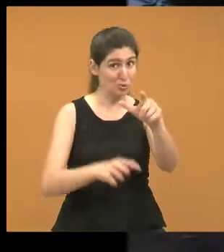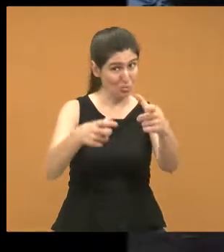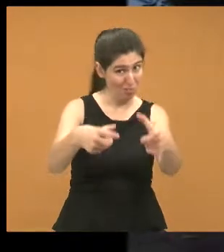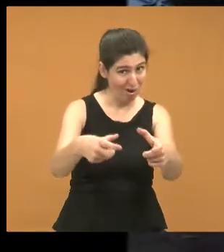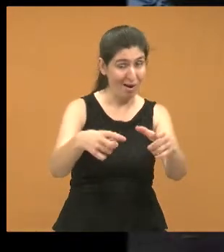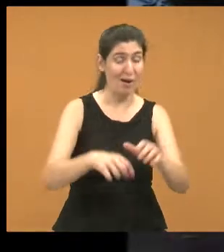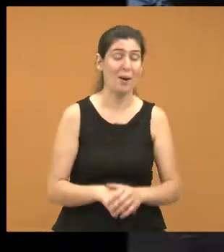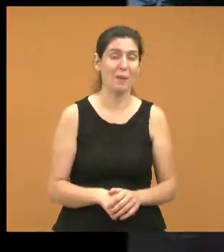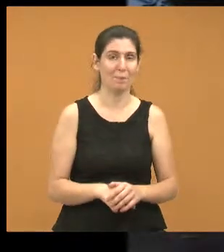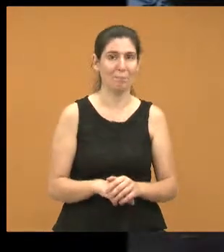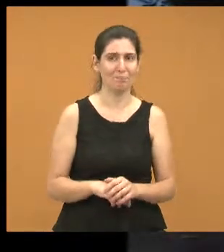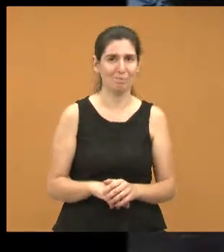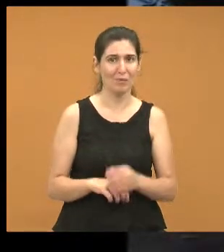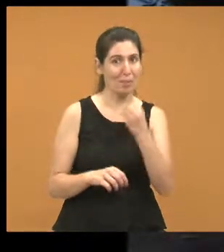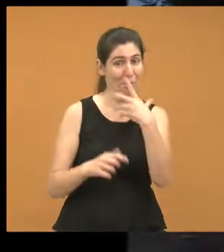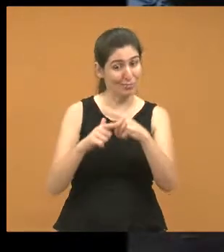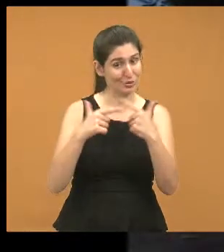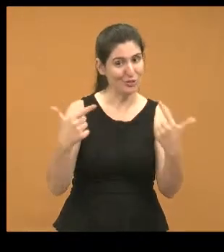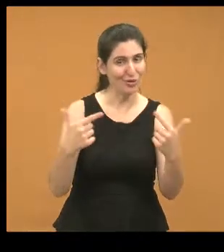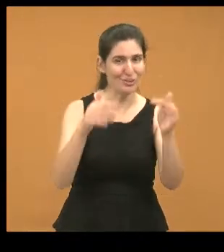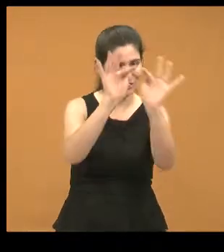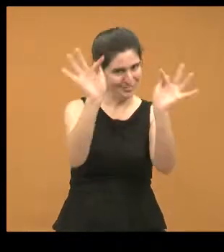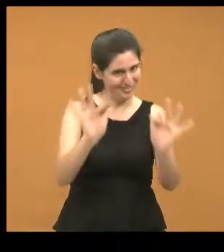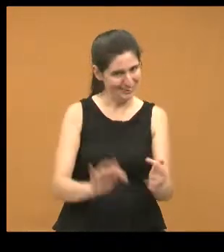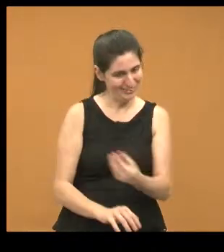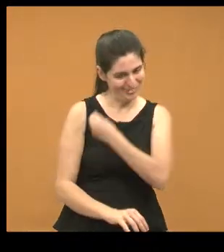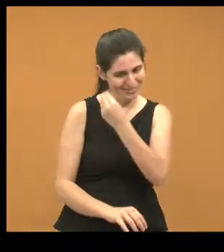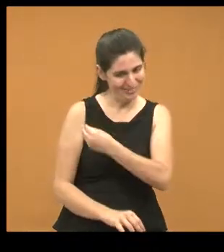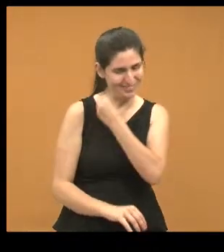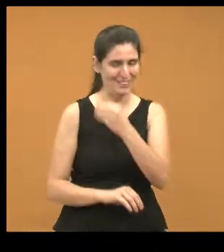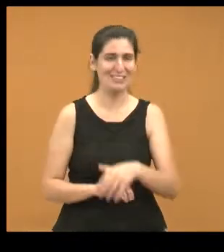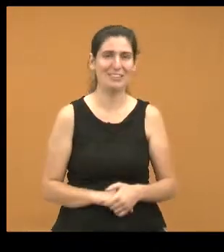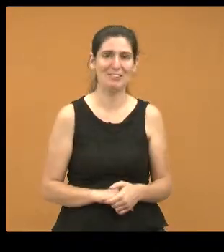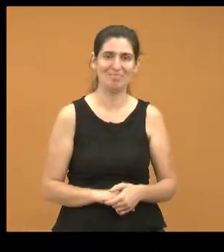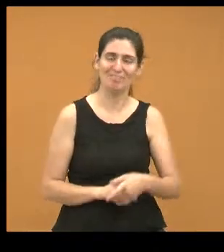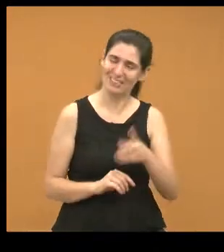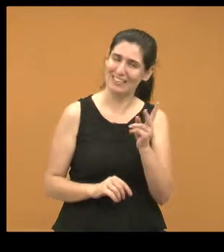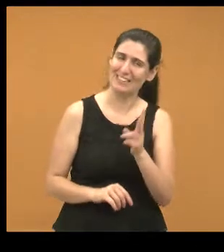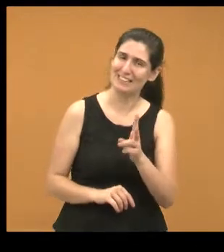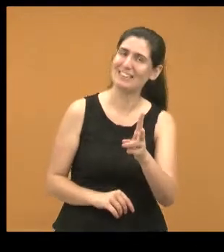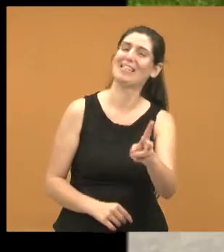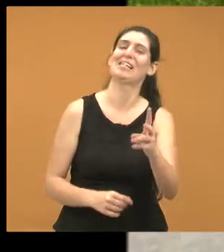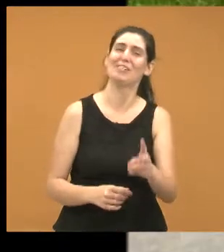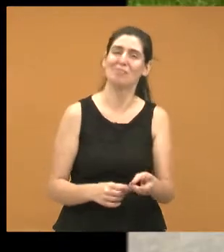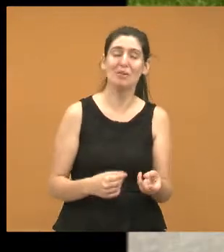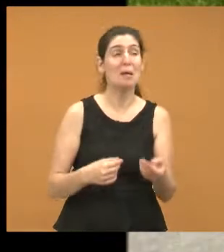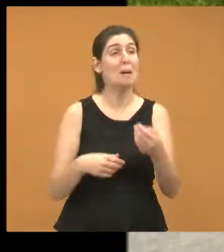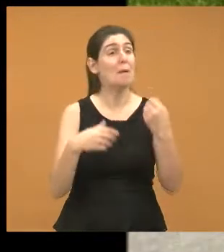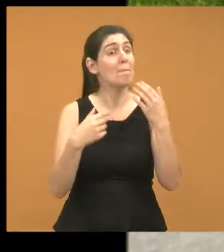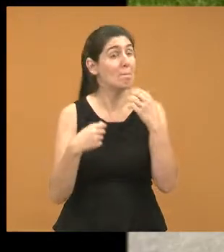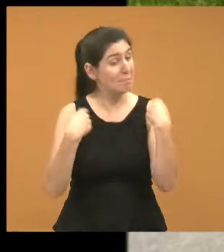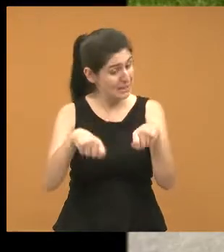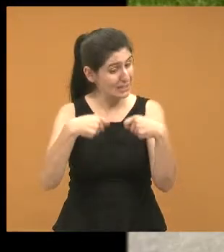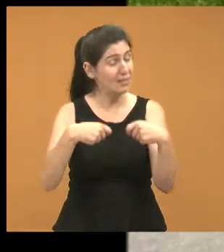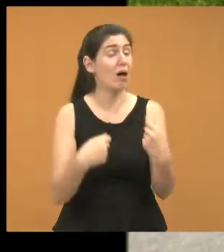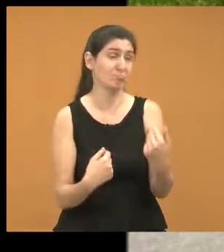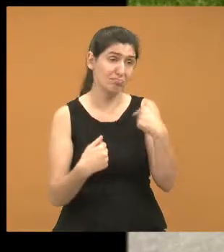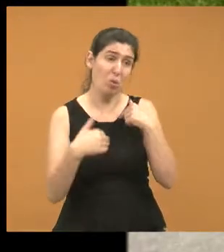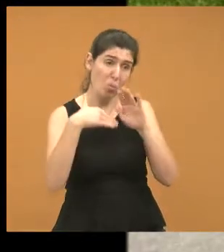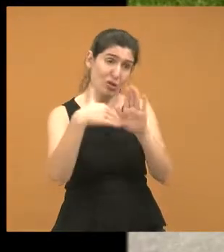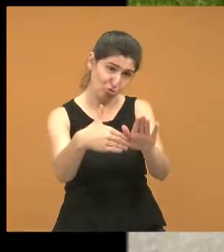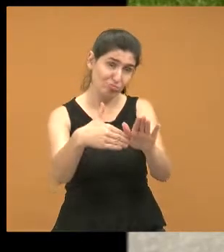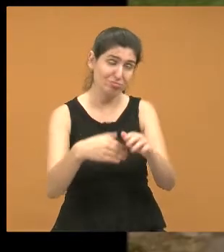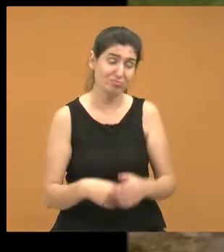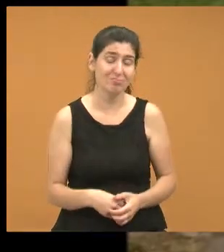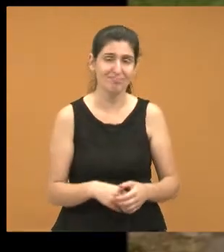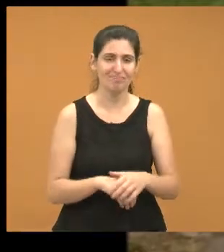mas que seja bem feliz por ano andar. E vou estar sempre à disposição e te ajudando naquilo que estiver no meu alcance. Pode contar com a